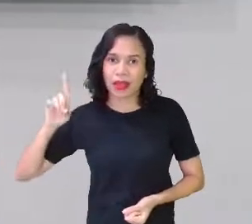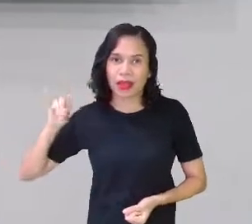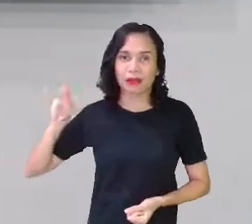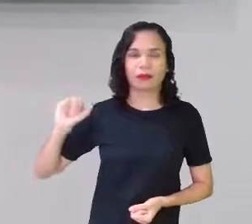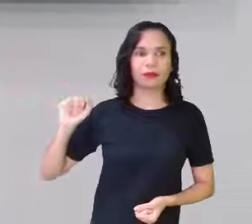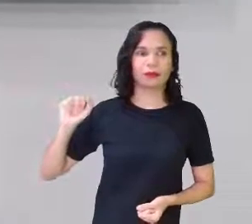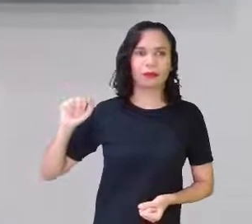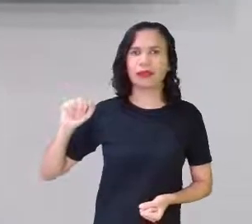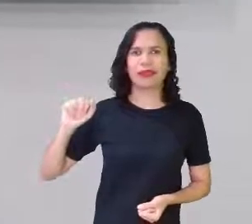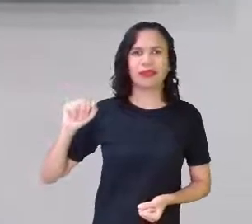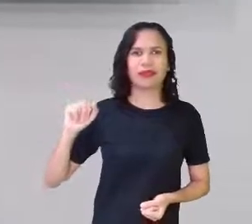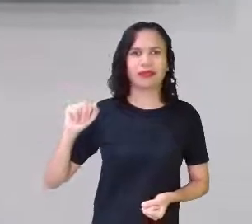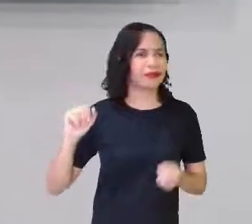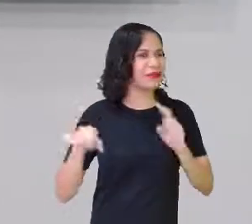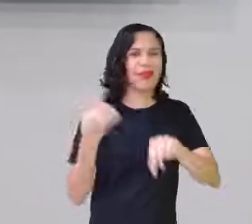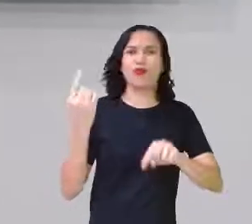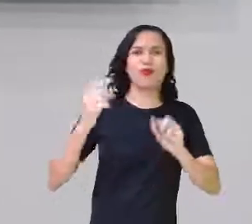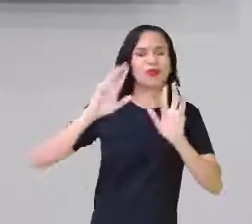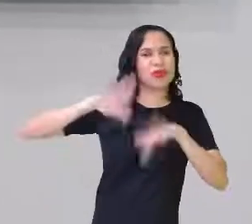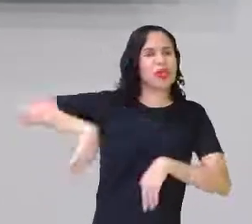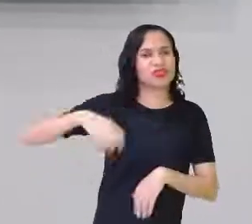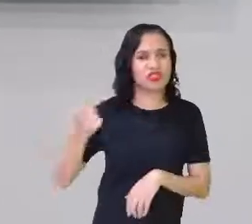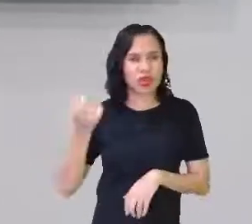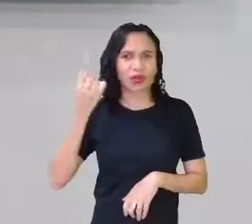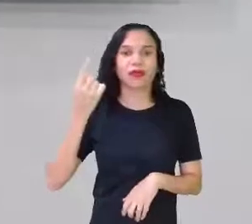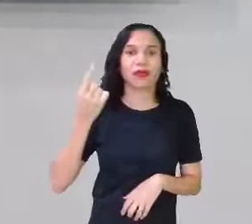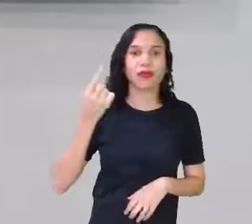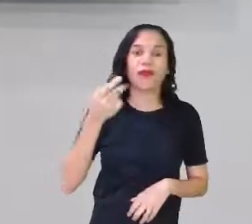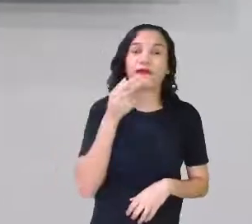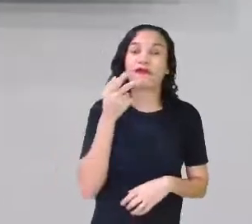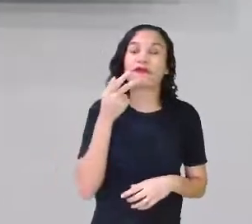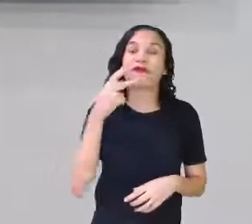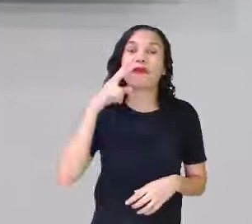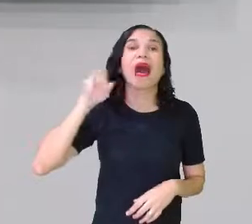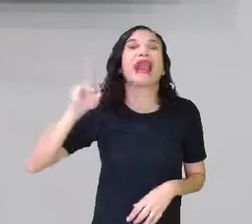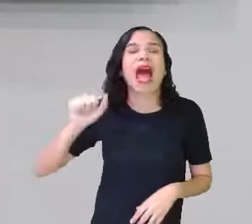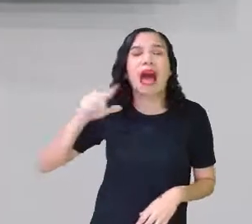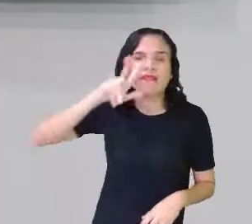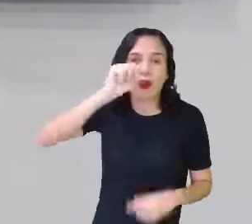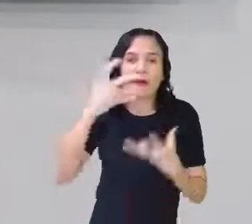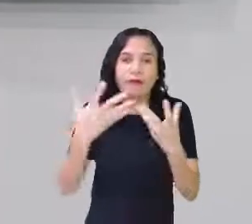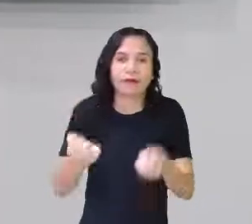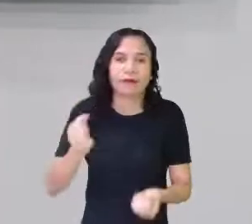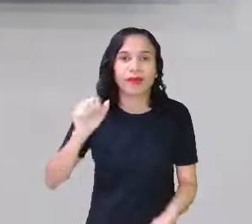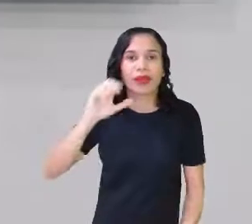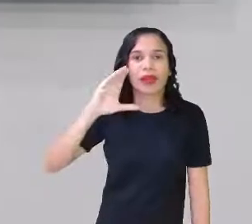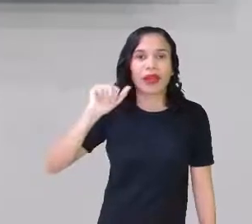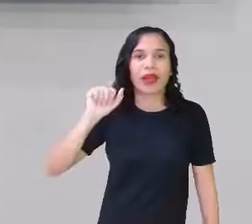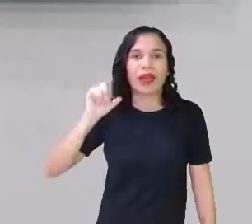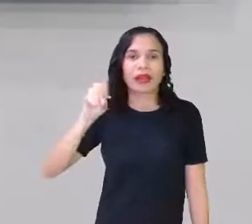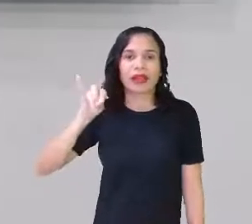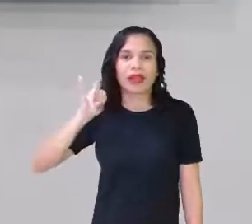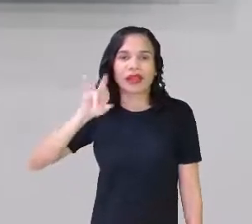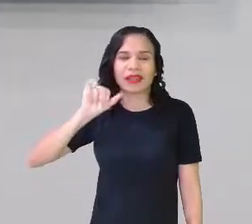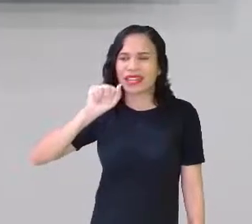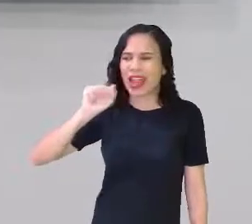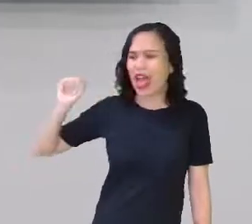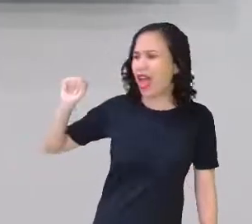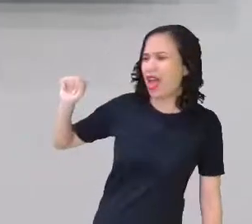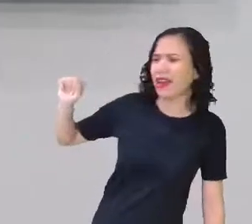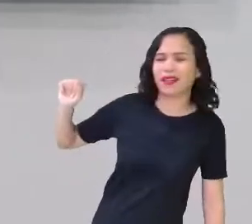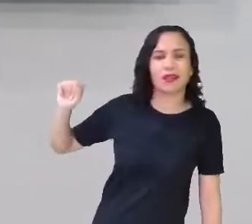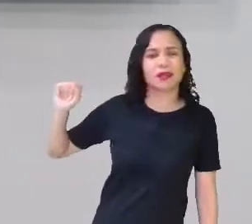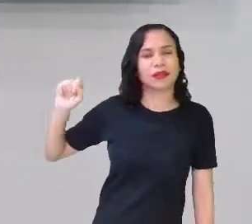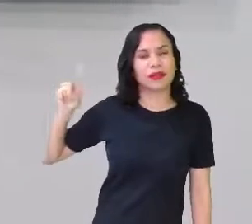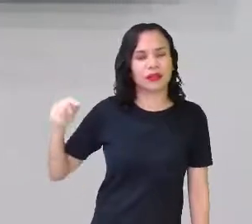Cadeira. É cadeira? Não. Ah, professora, eu quero chamar forte o ra. Cadeira. Também não.